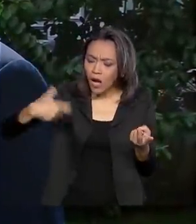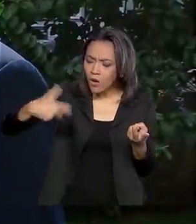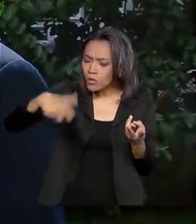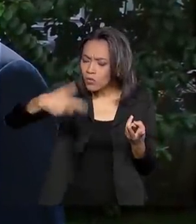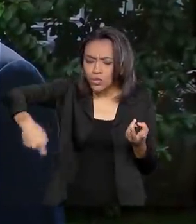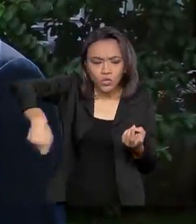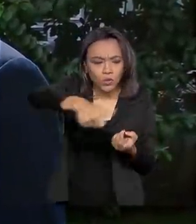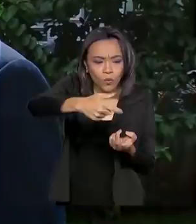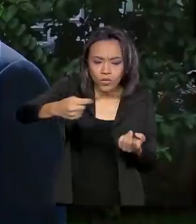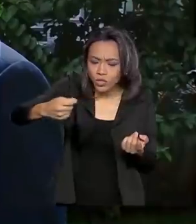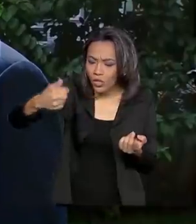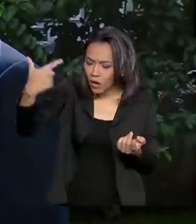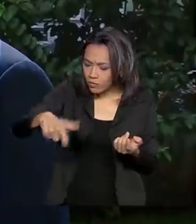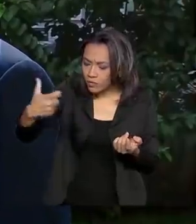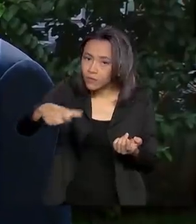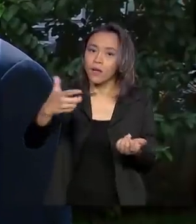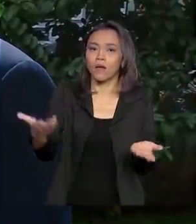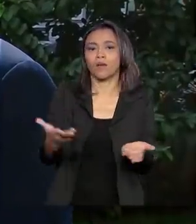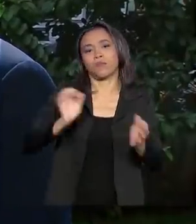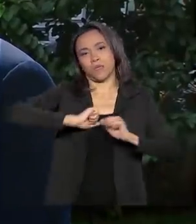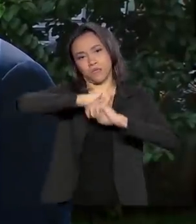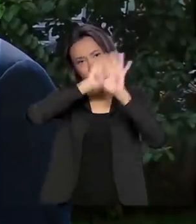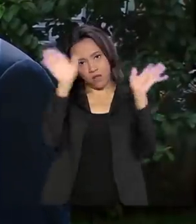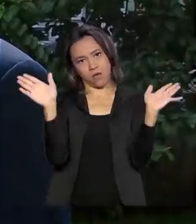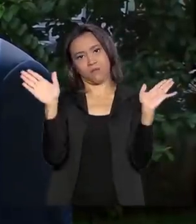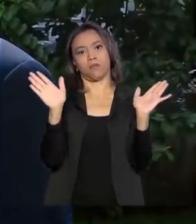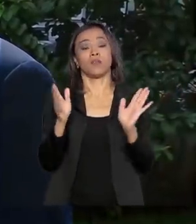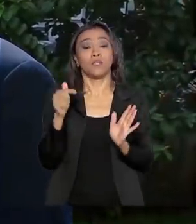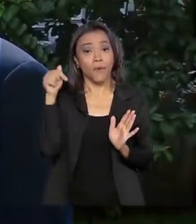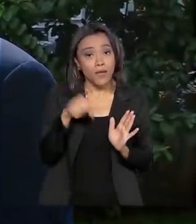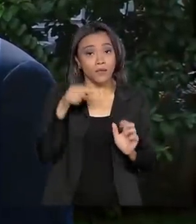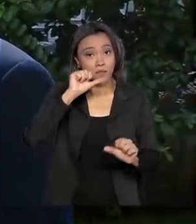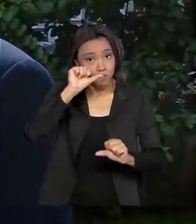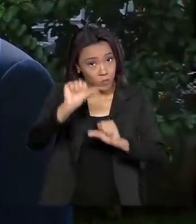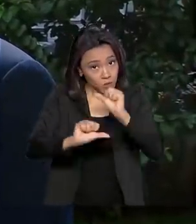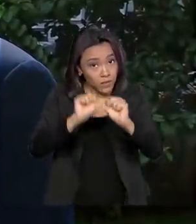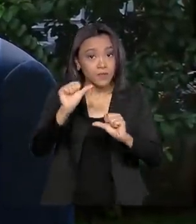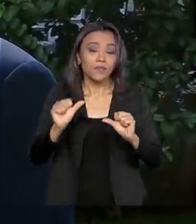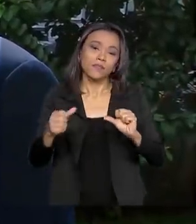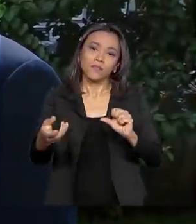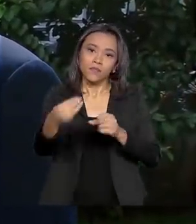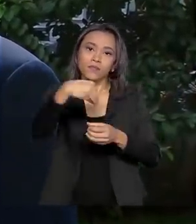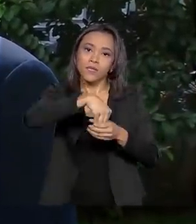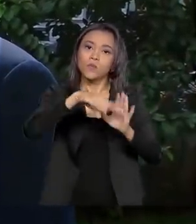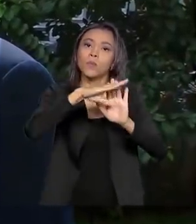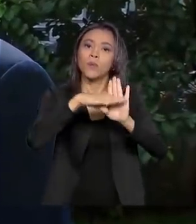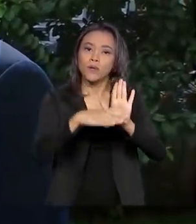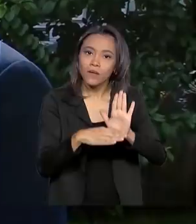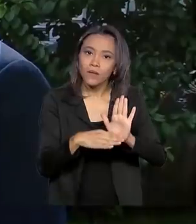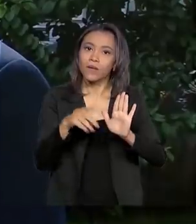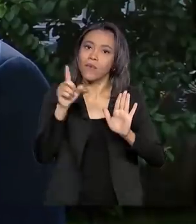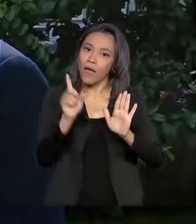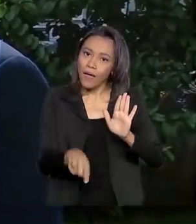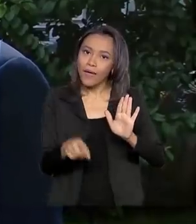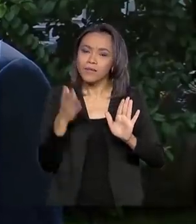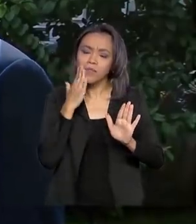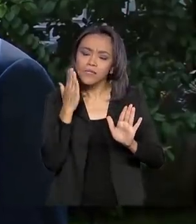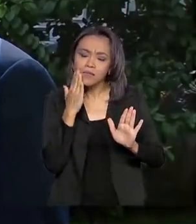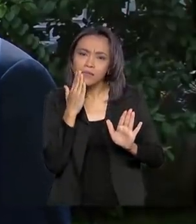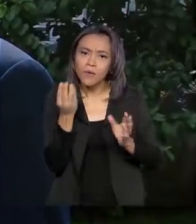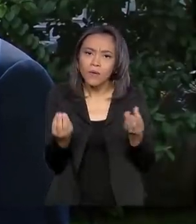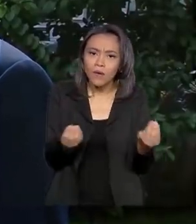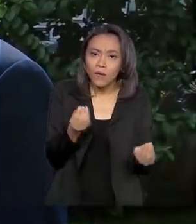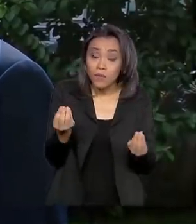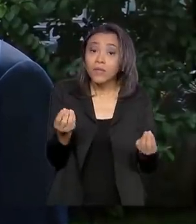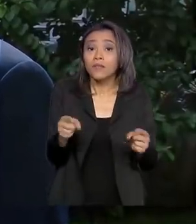com facilidade essas doações. Então, essas mudanças bastante no programa, são muitas de navegação, inclusive